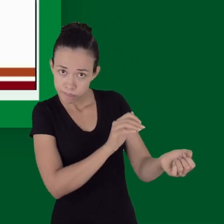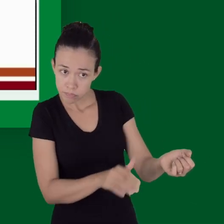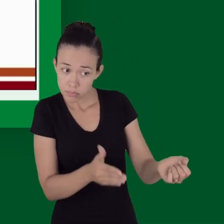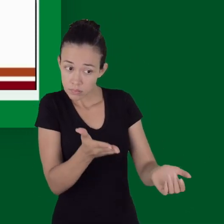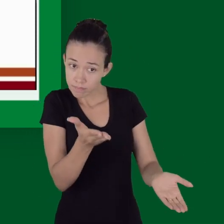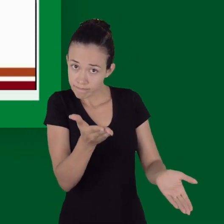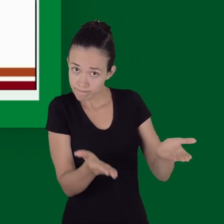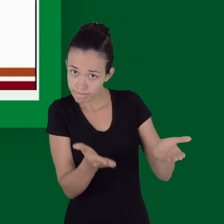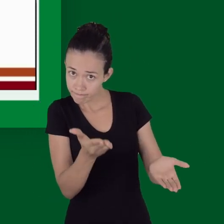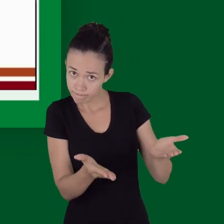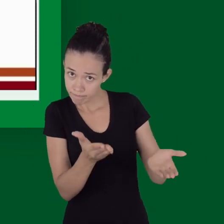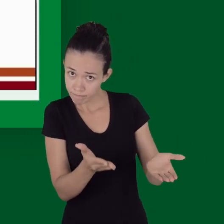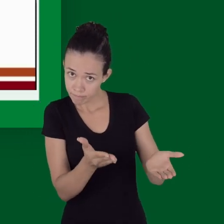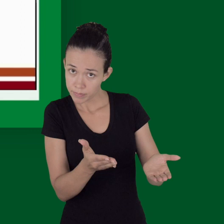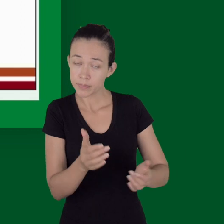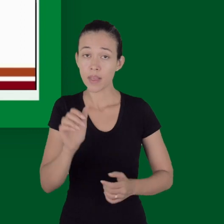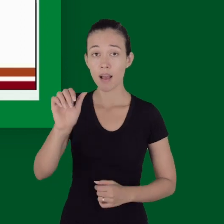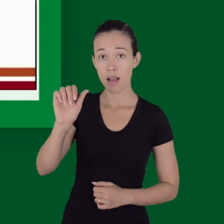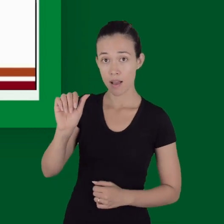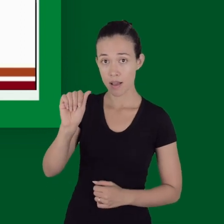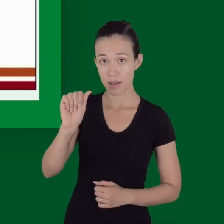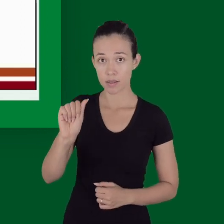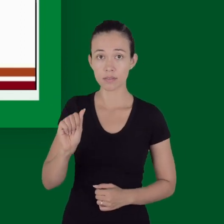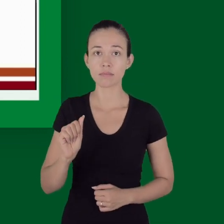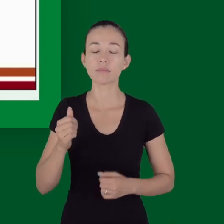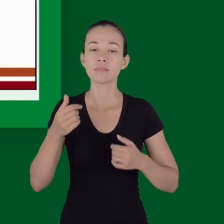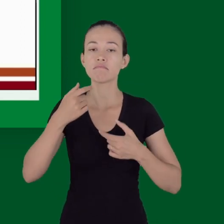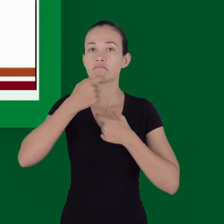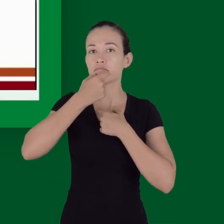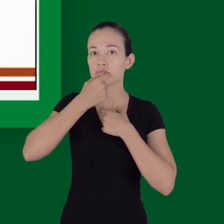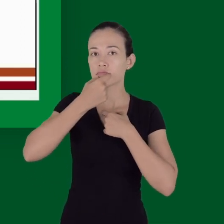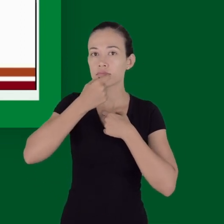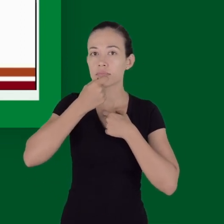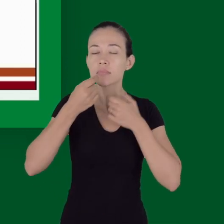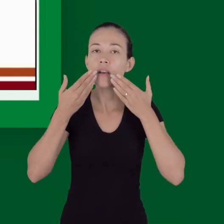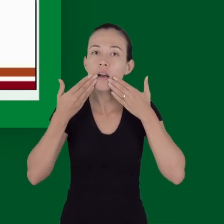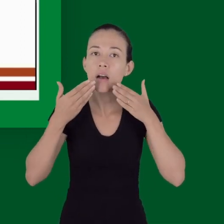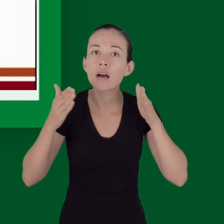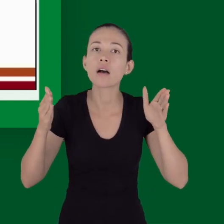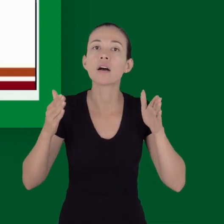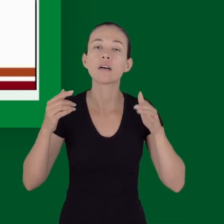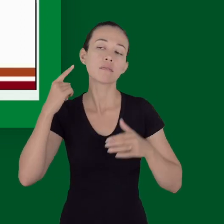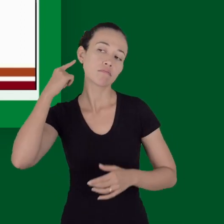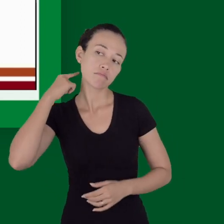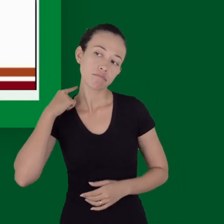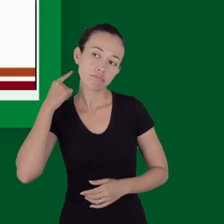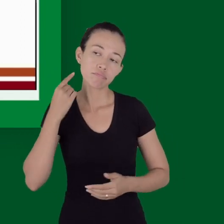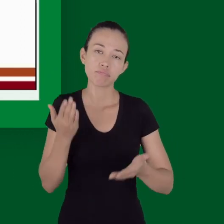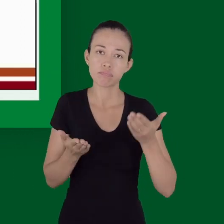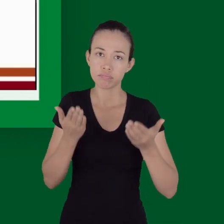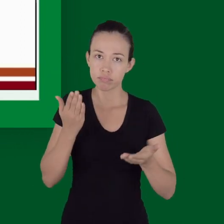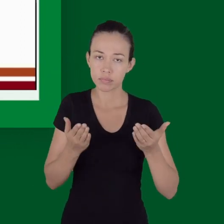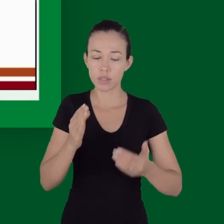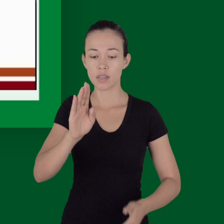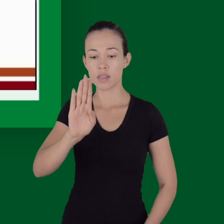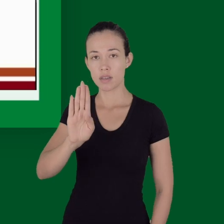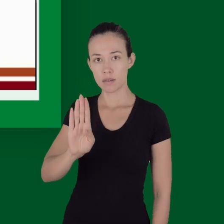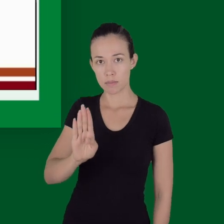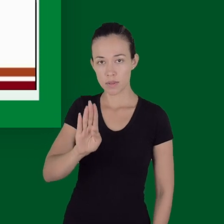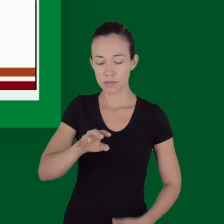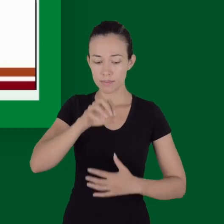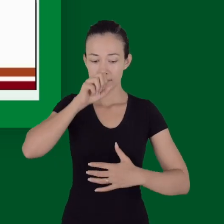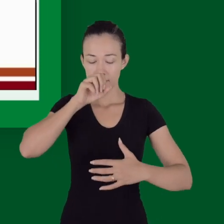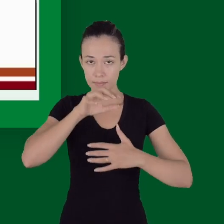externo grave, o A, manejo de via aérea e estabilização de coluna cervical, o B, a respiração, o C,